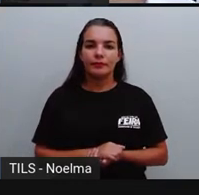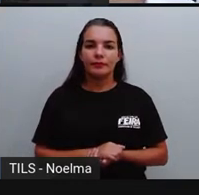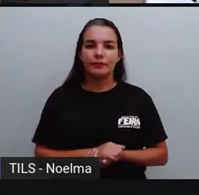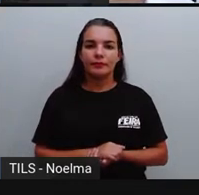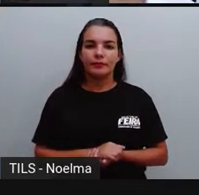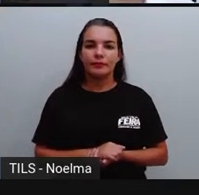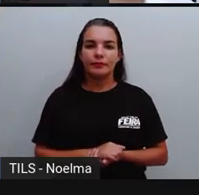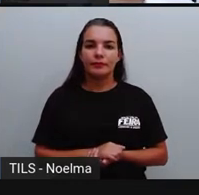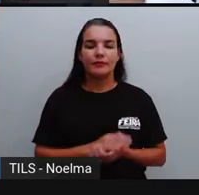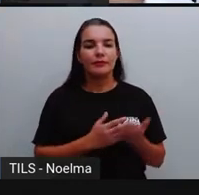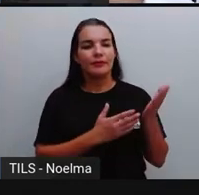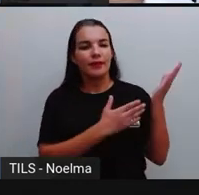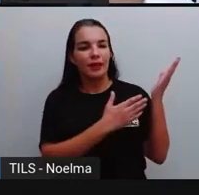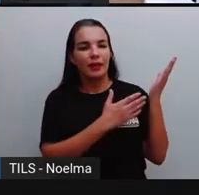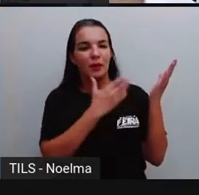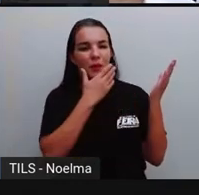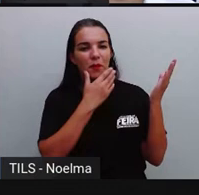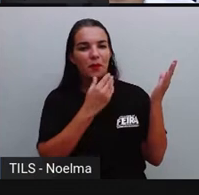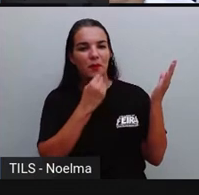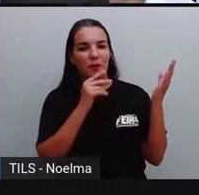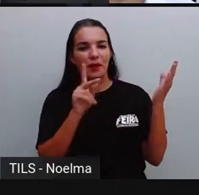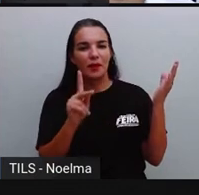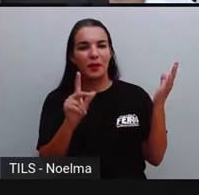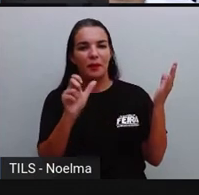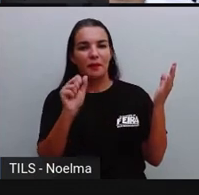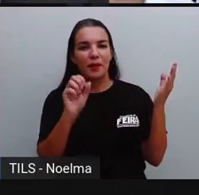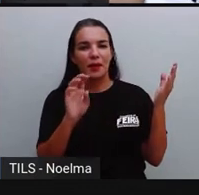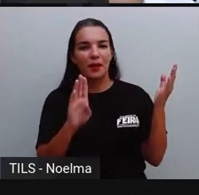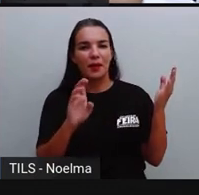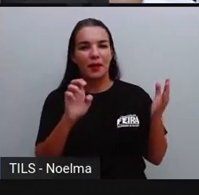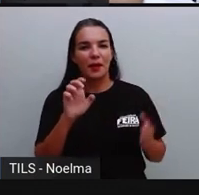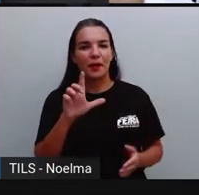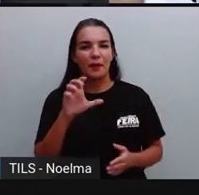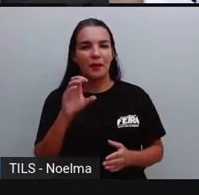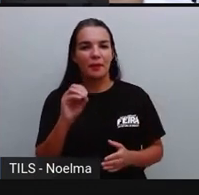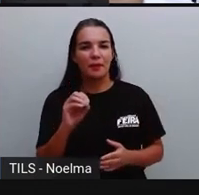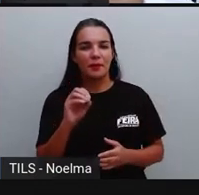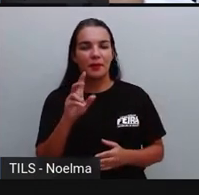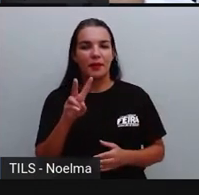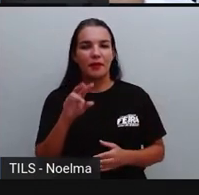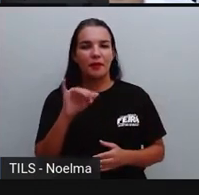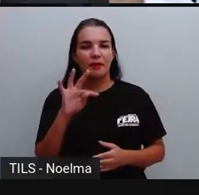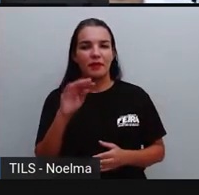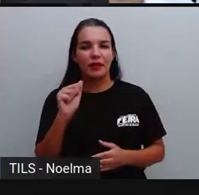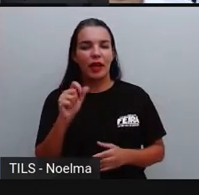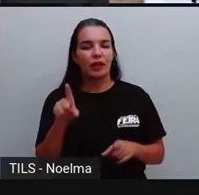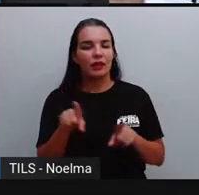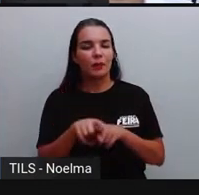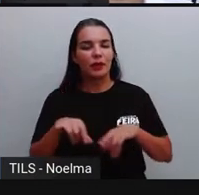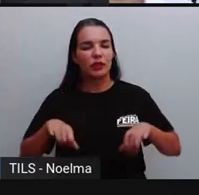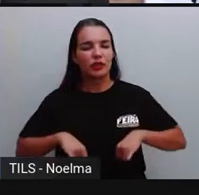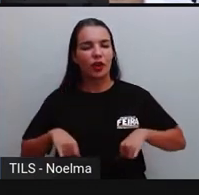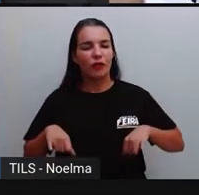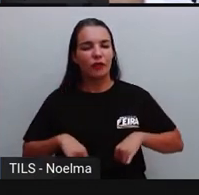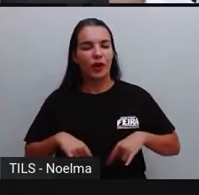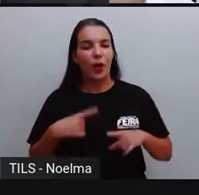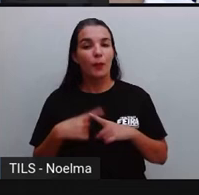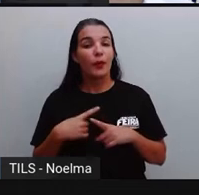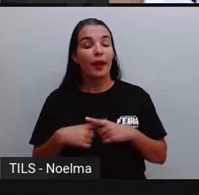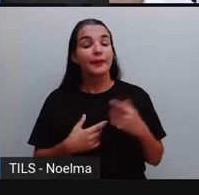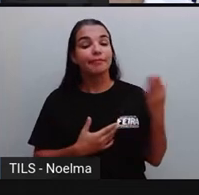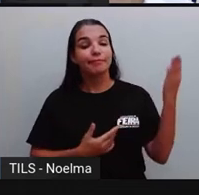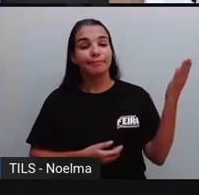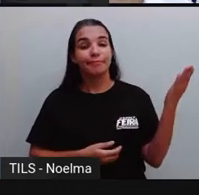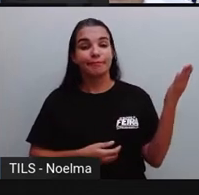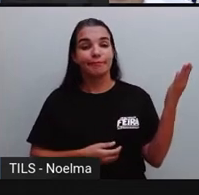E Pablo Vittar, que também, na época que era criança, né, sofreu bullying aí justamente,